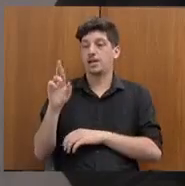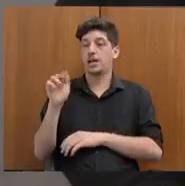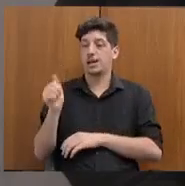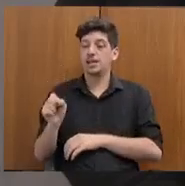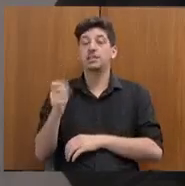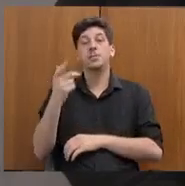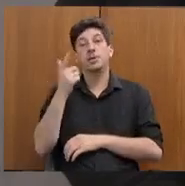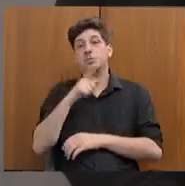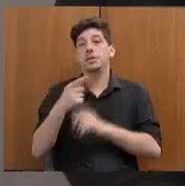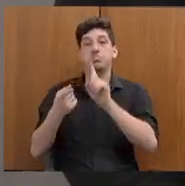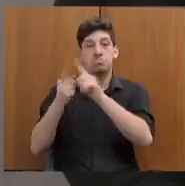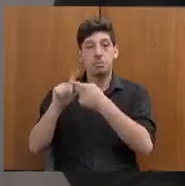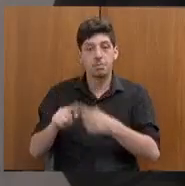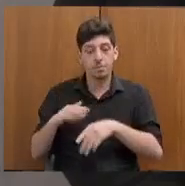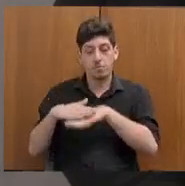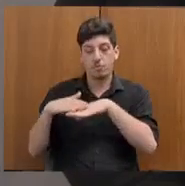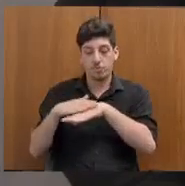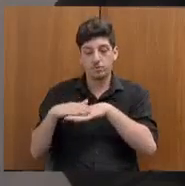para o trabalho.